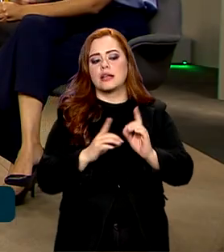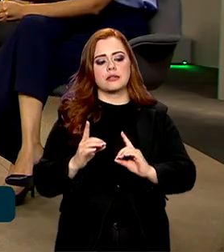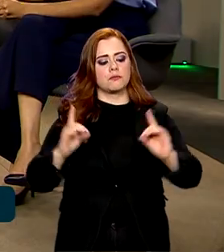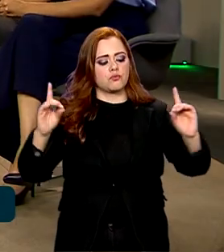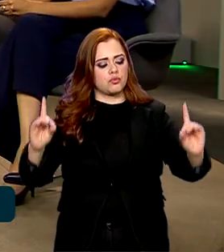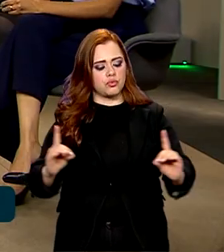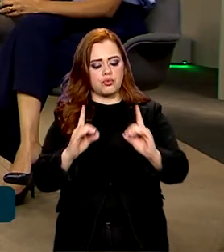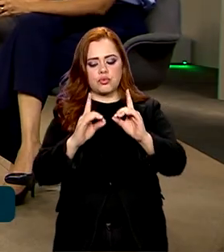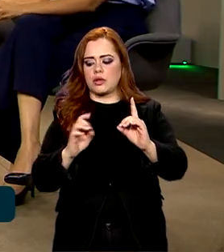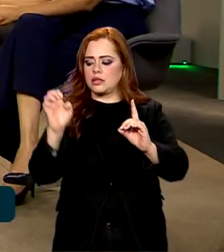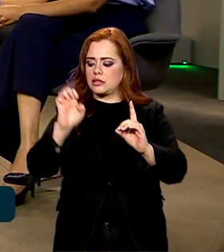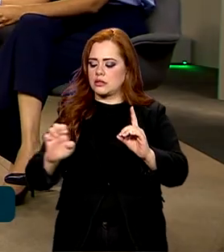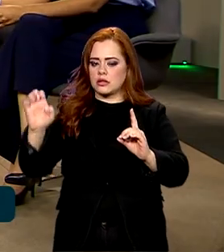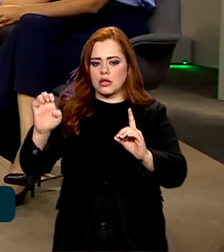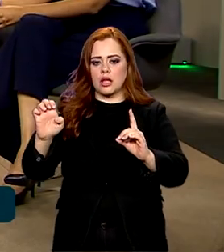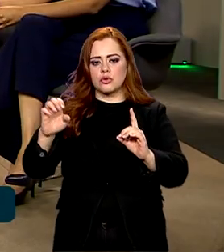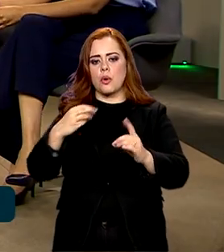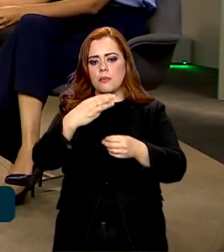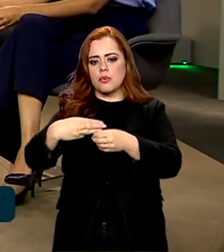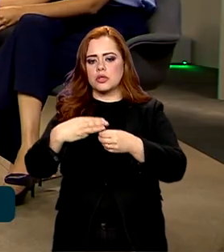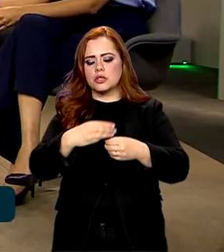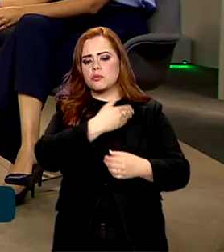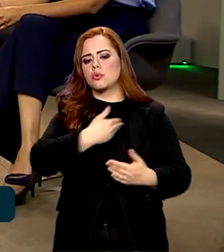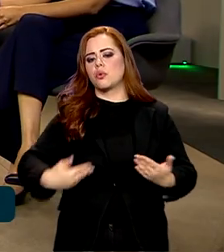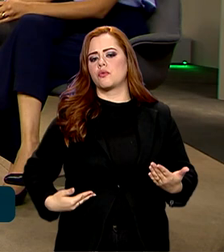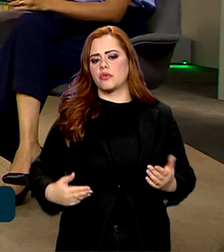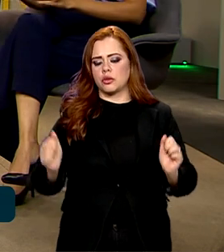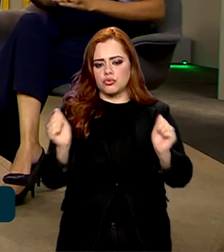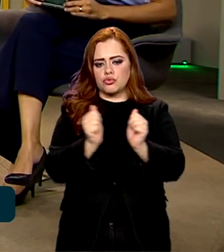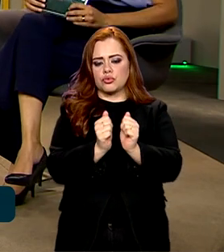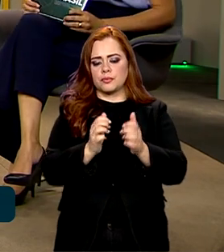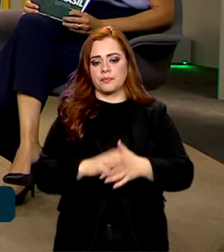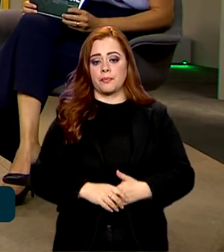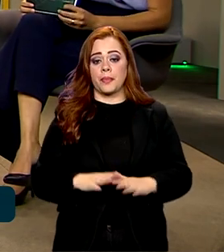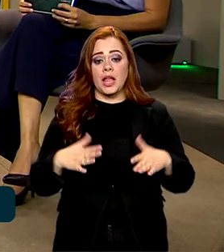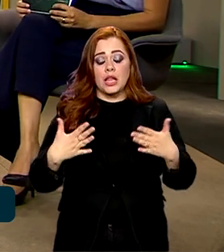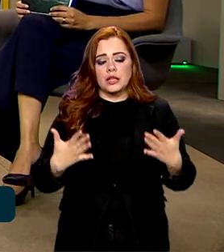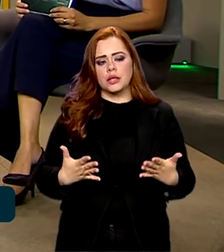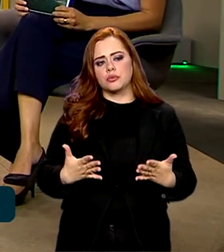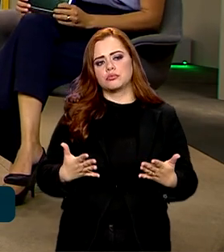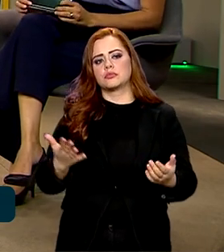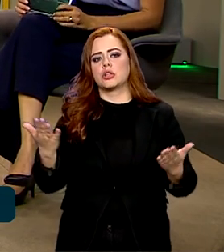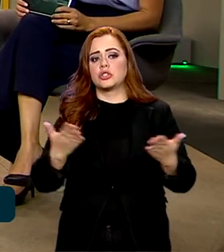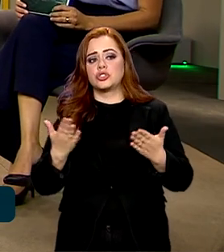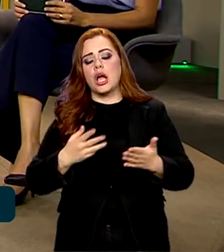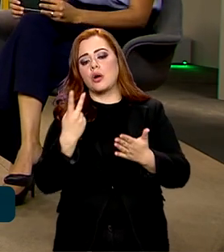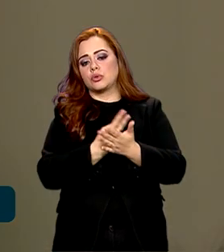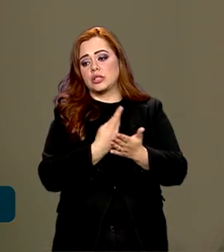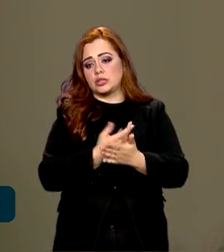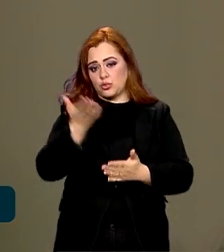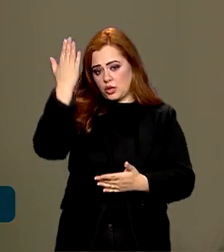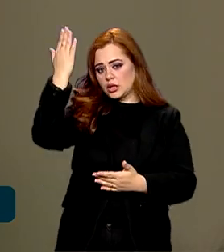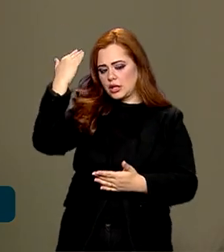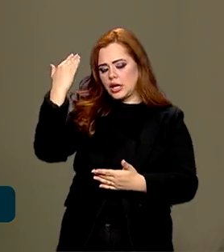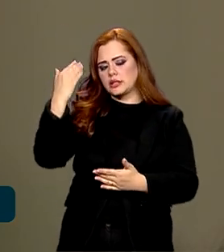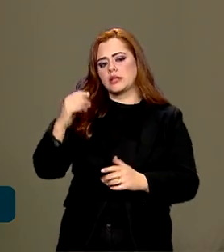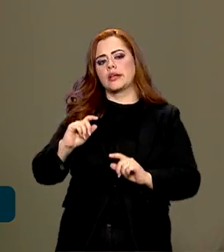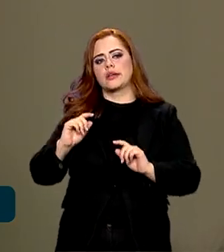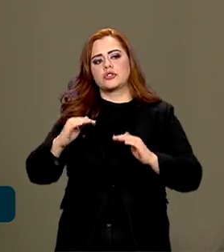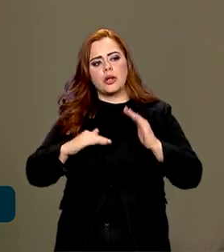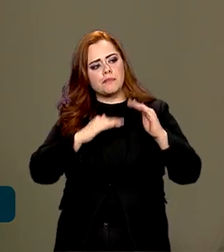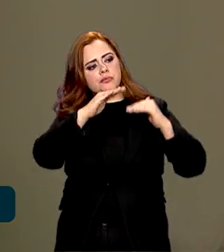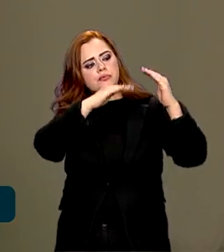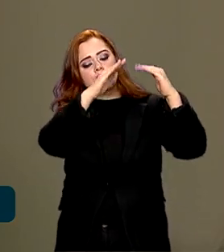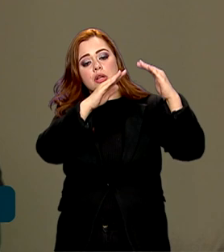federal, estados e municípios? Eu acho que esse programa, ele já amadureceu, né? Já teve início lá atrás, foi amadurecendo. E é